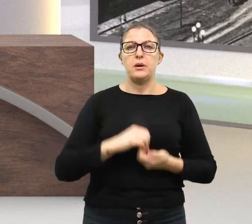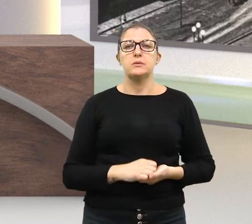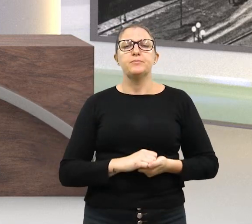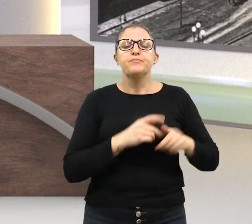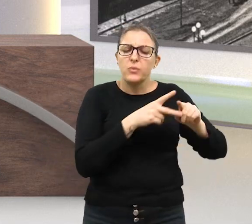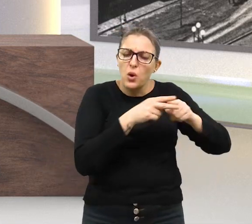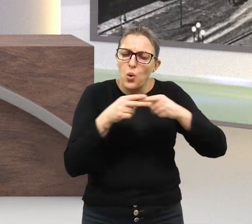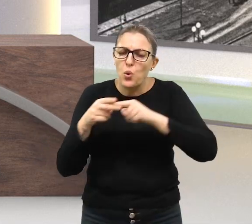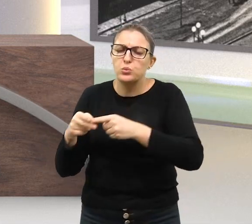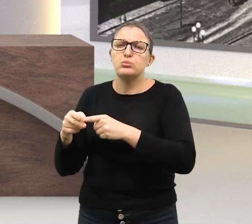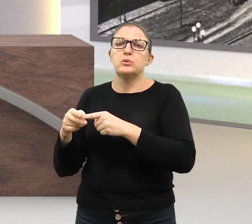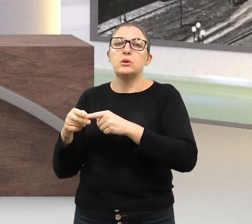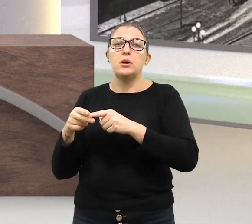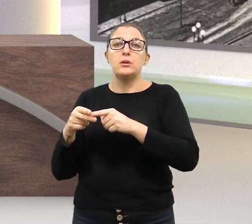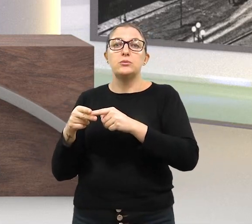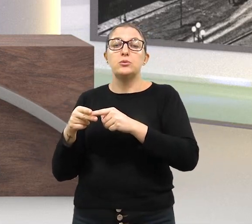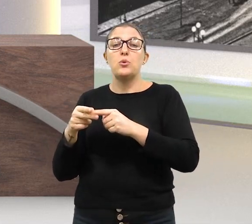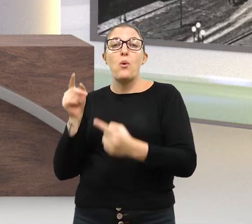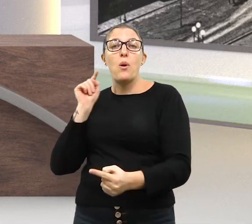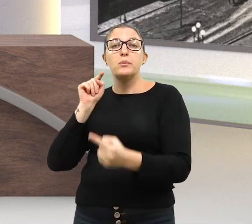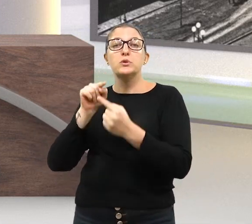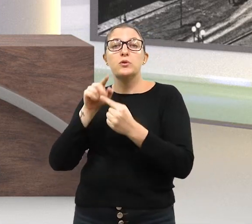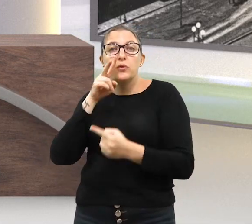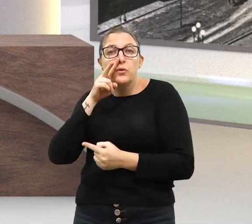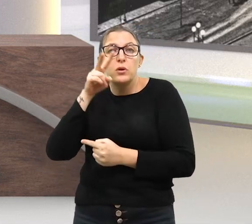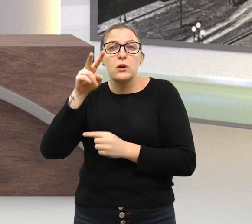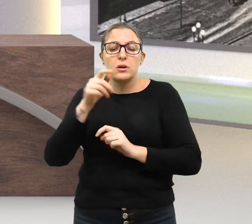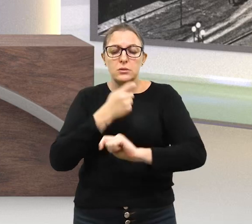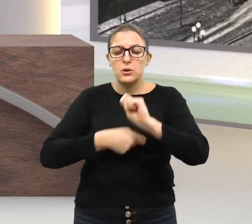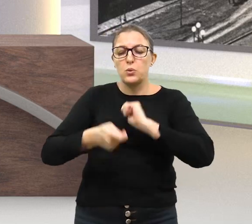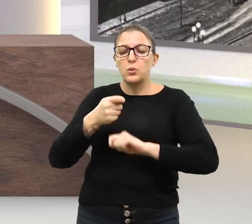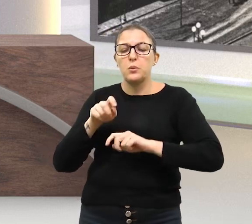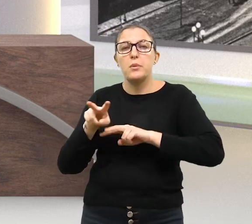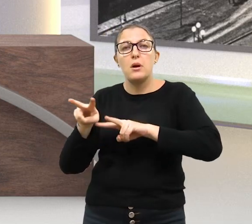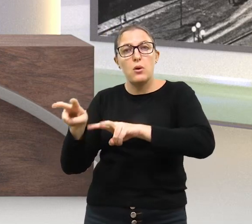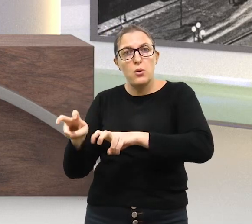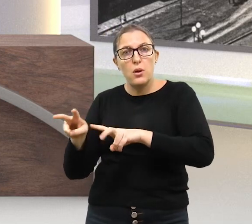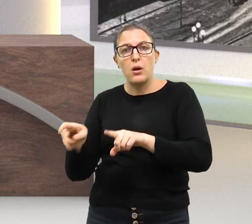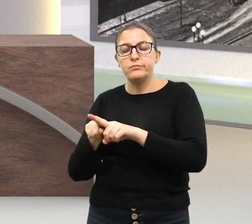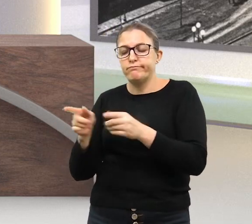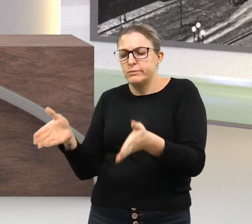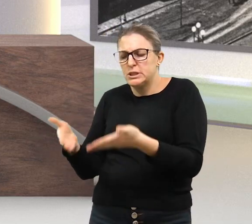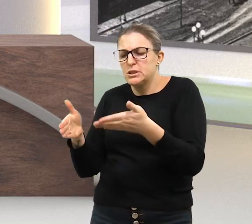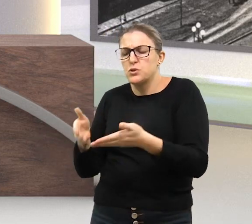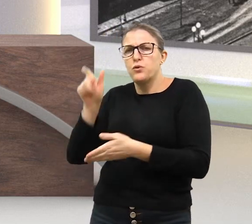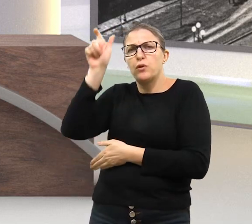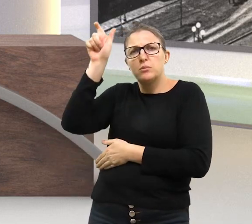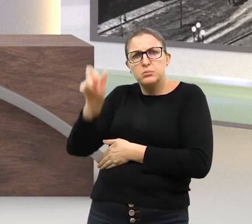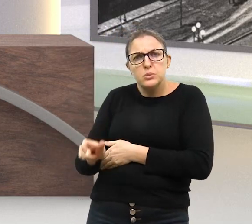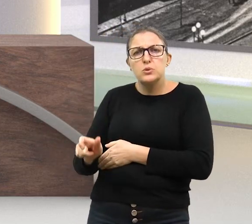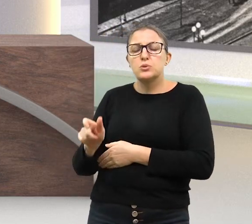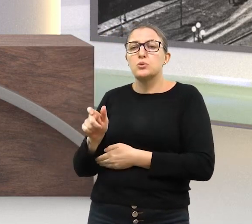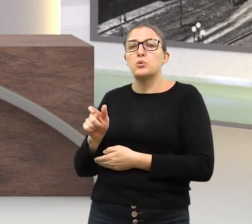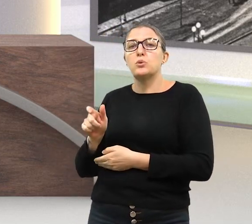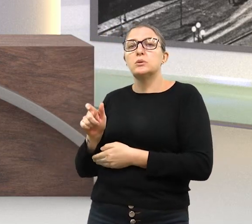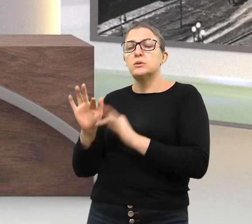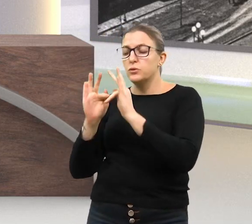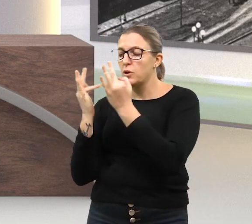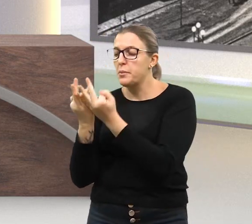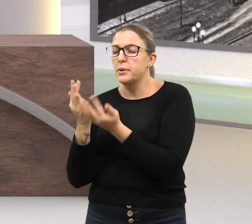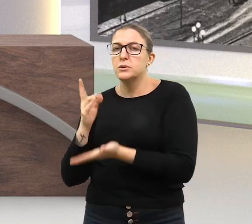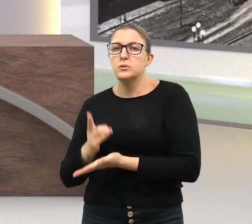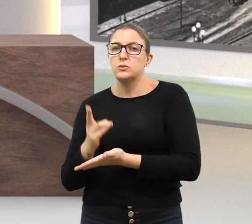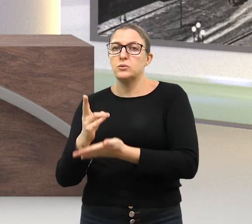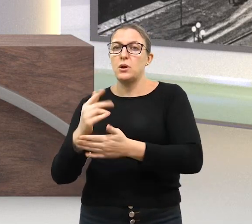melhorias visam fortalecer a economia rural, estimulando a permanência dos agricultores e suas famílias no campo